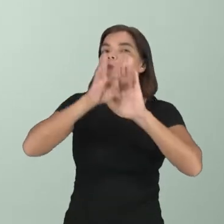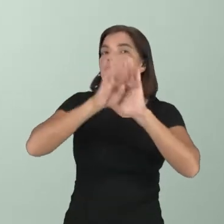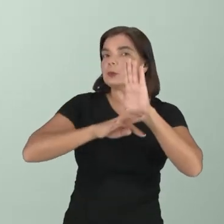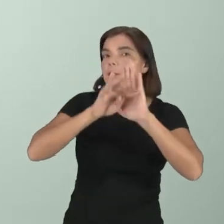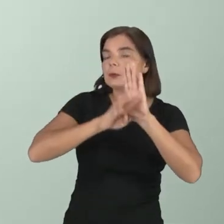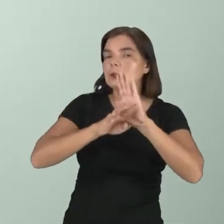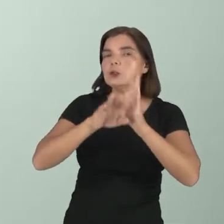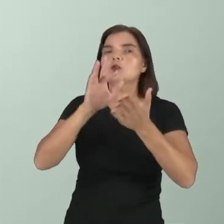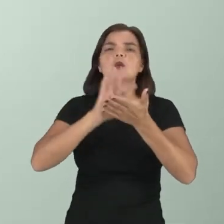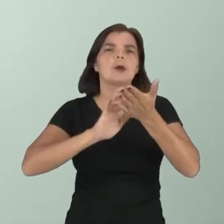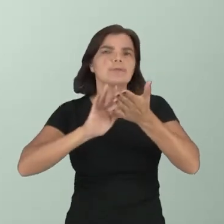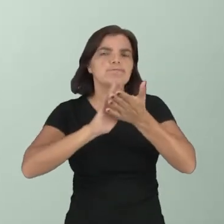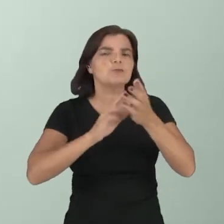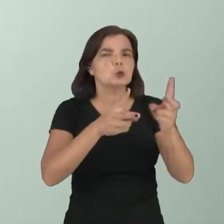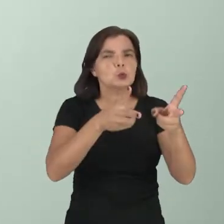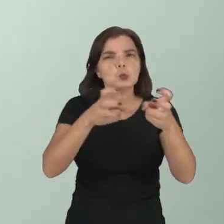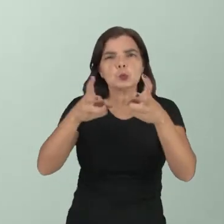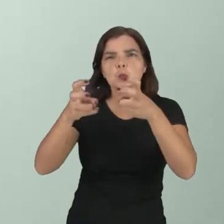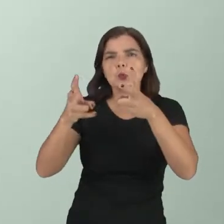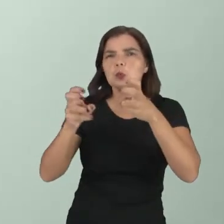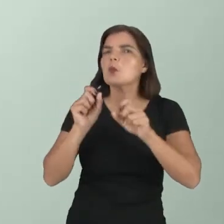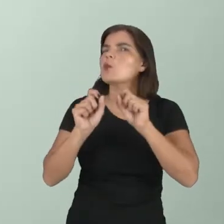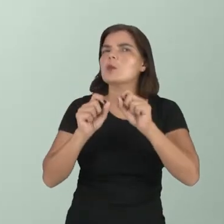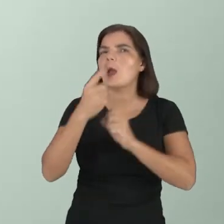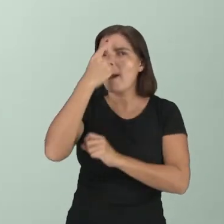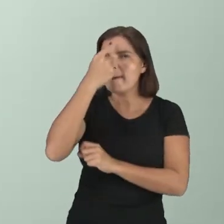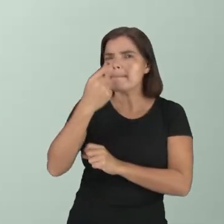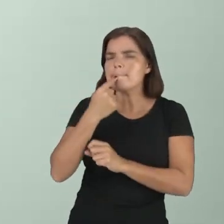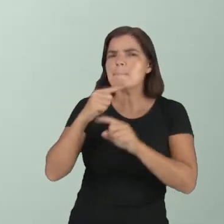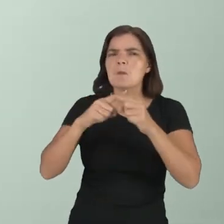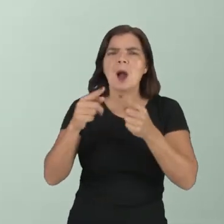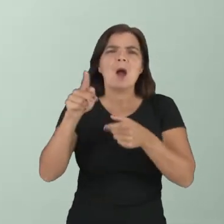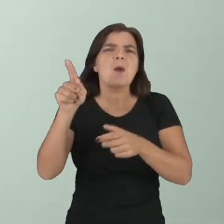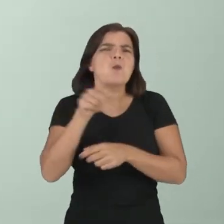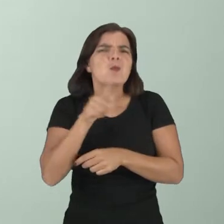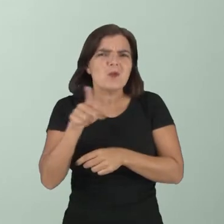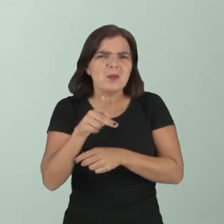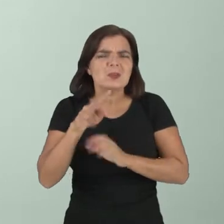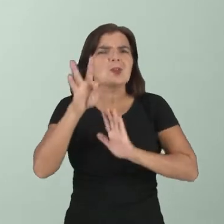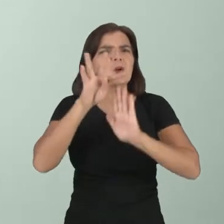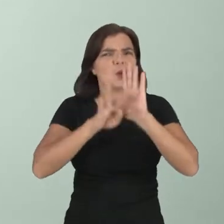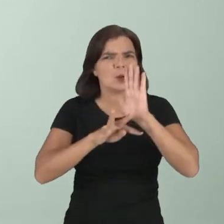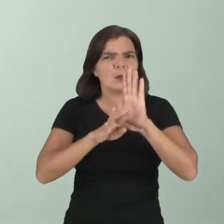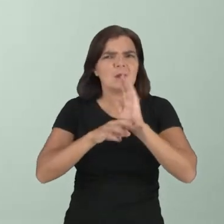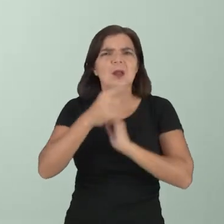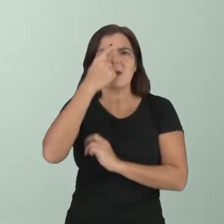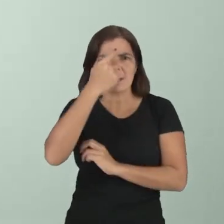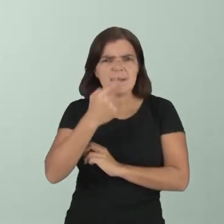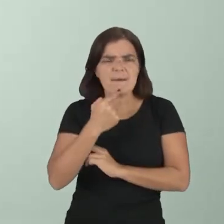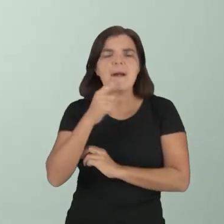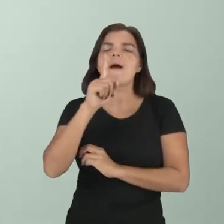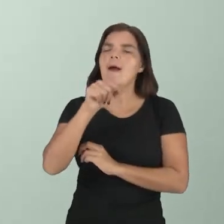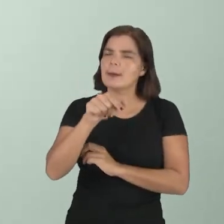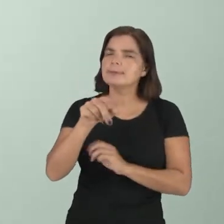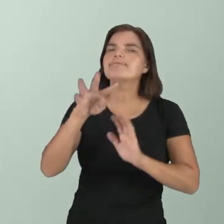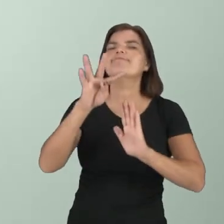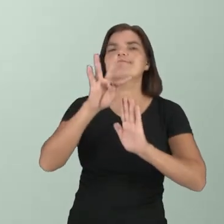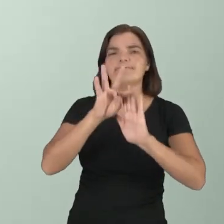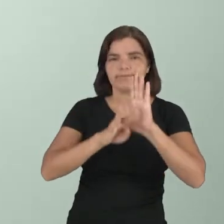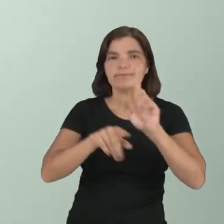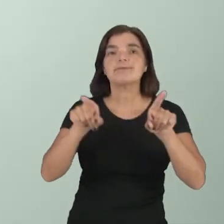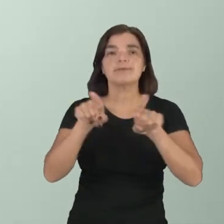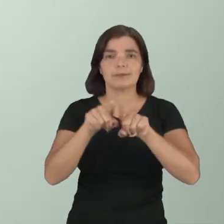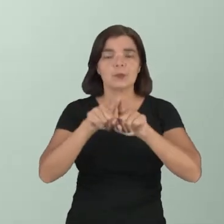digital, como eu disse, eles exploram muito a imagem. Mas, professora, repetindo, a imagem é um texto? É um texto, porque